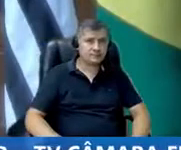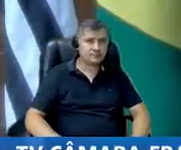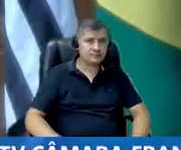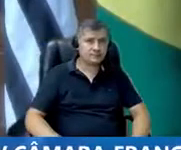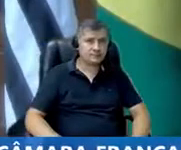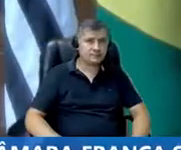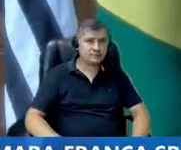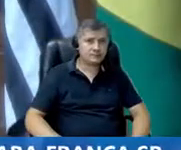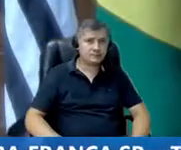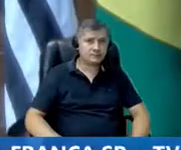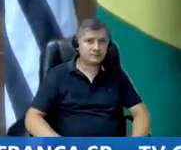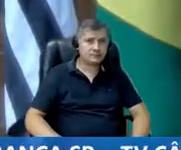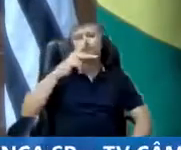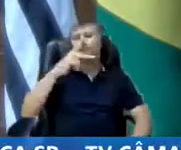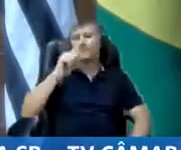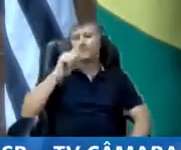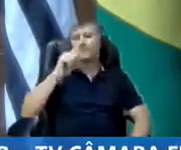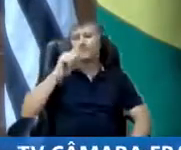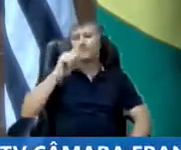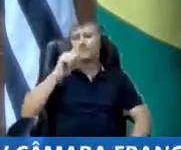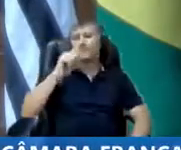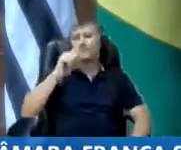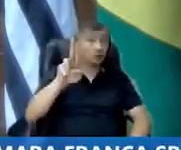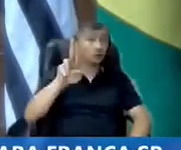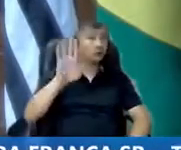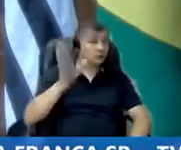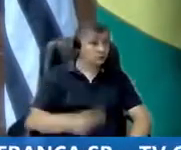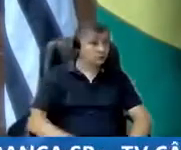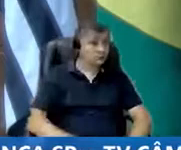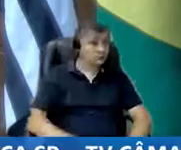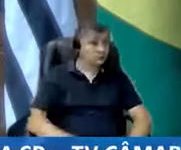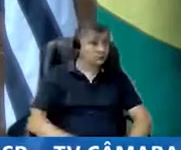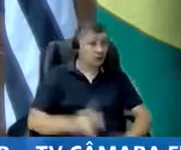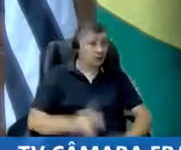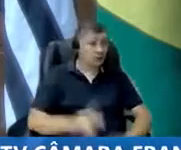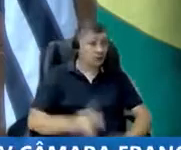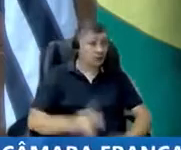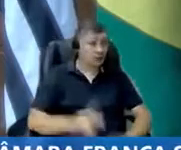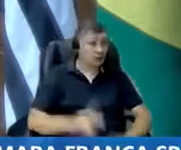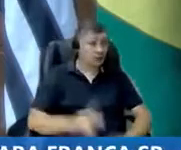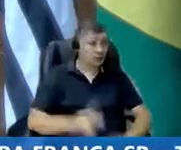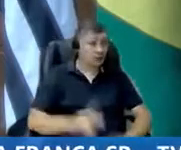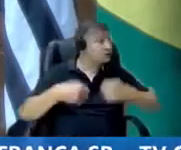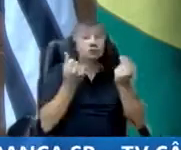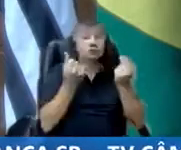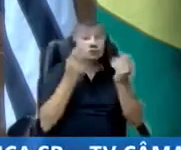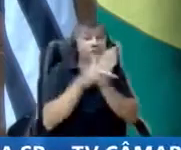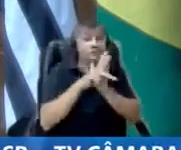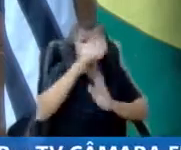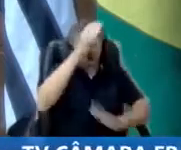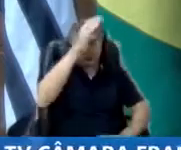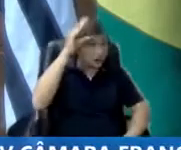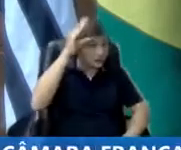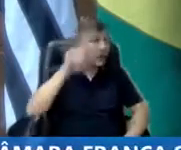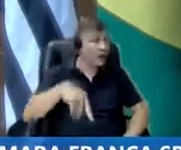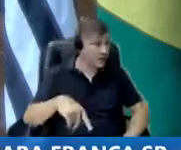o pessoal já procurou a Vossa Excelência, lá precisa de uma escola, então, se precisa de escola, o dinheiro é da Câmara, vamos indicar a escola